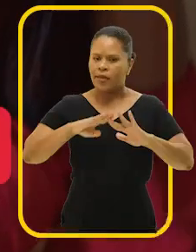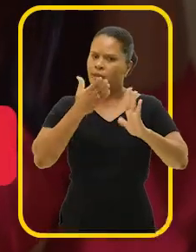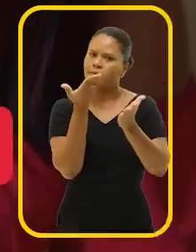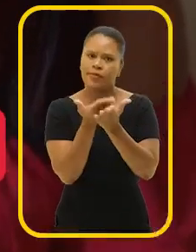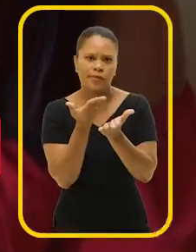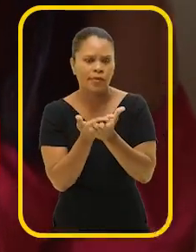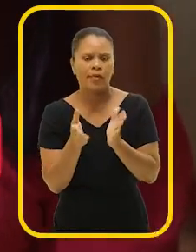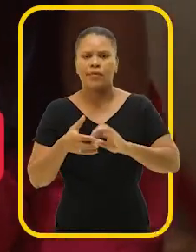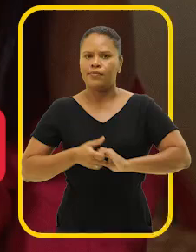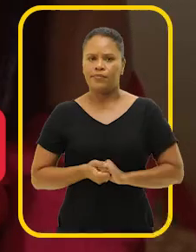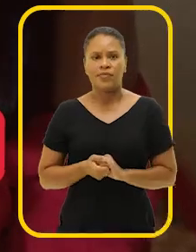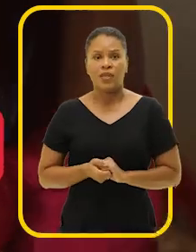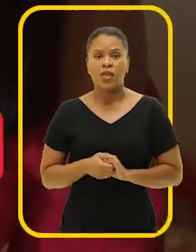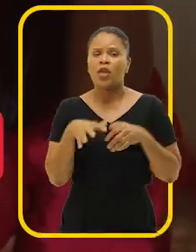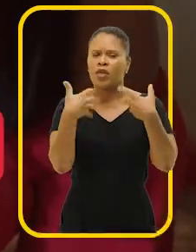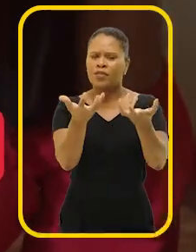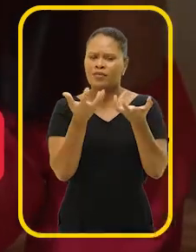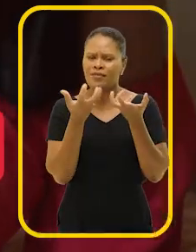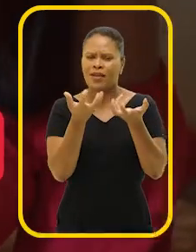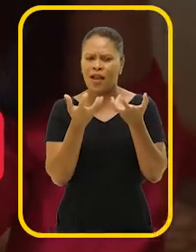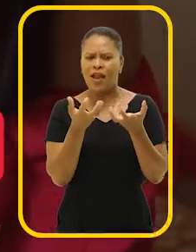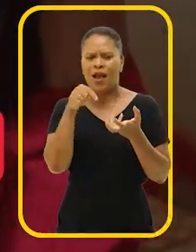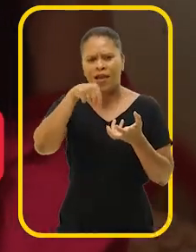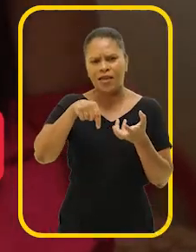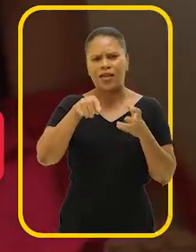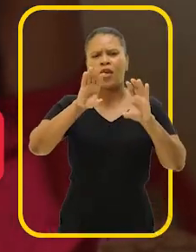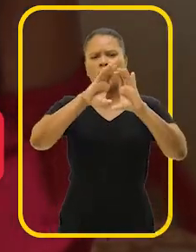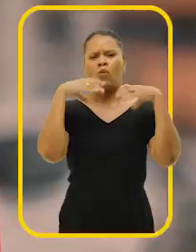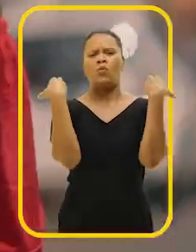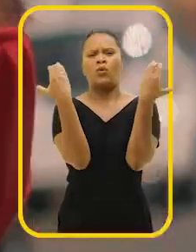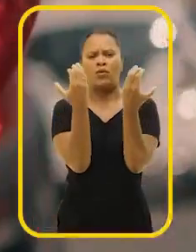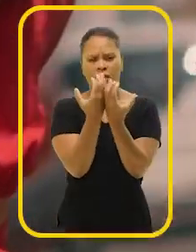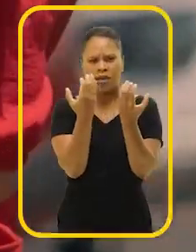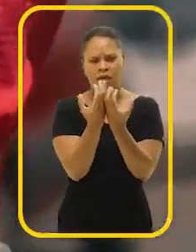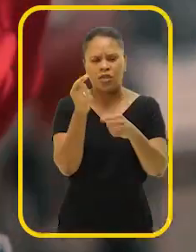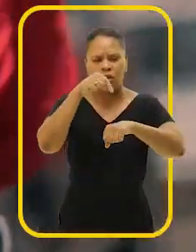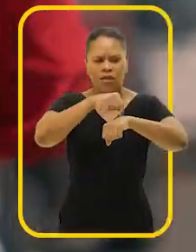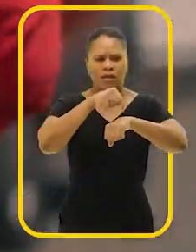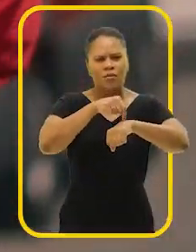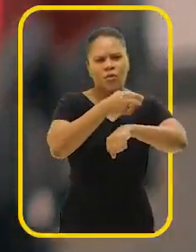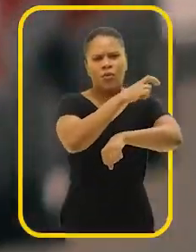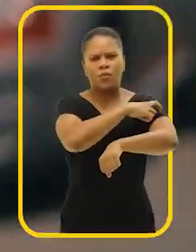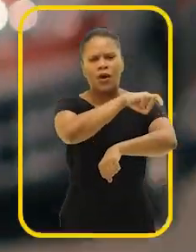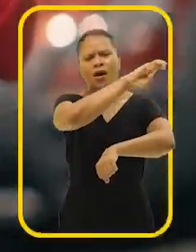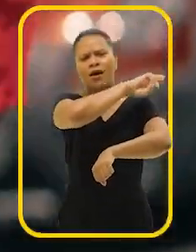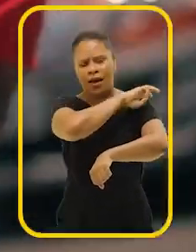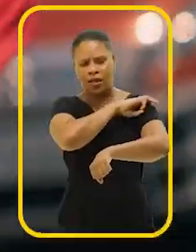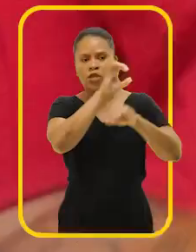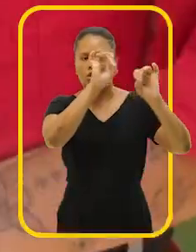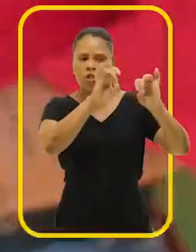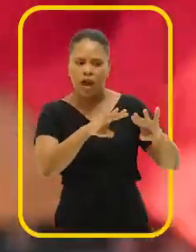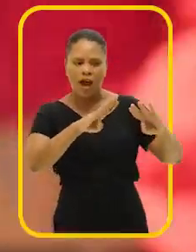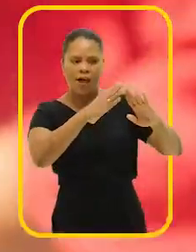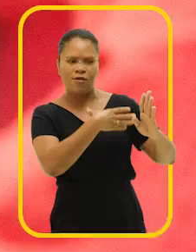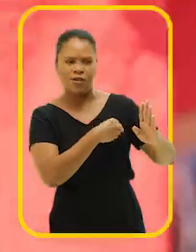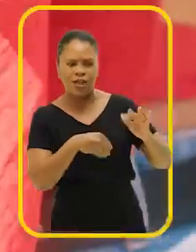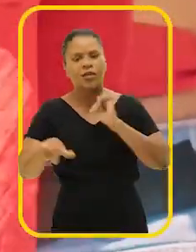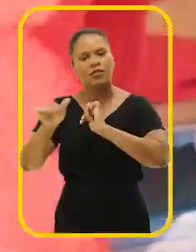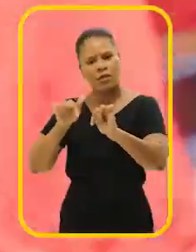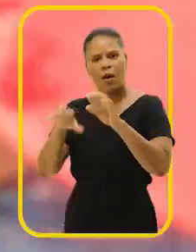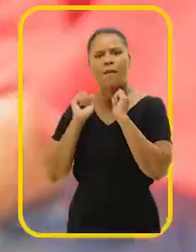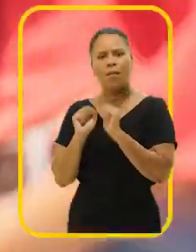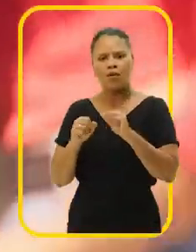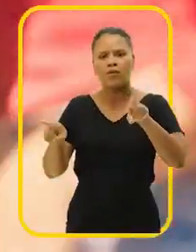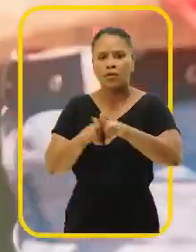saúde. A gente quer muito aqui na comunidade uma creche integral, que a gente pode deixar nossos filhos na escola, a gente poder trabalhar. Se a gente tivesse